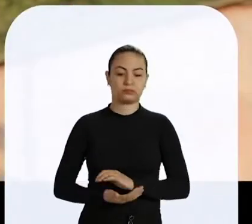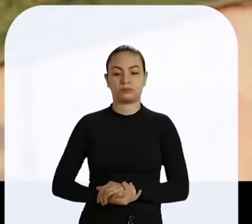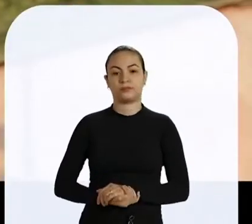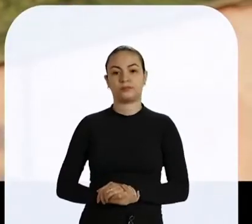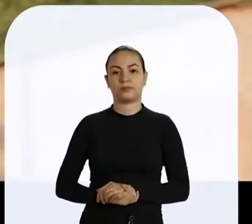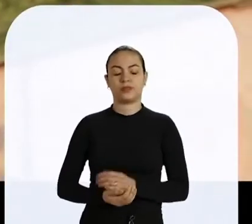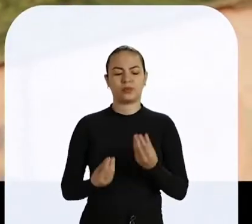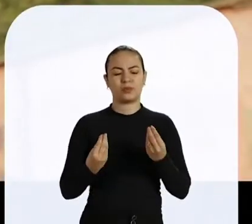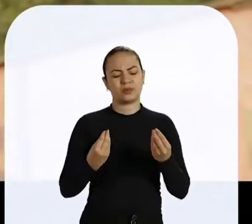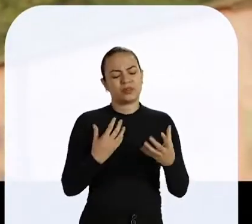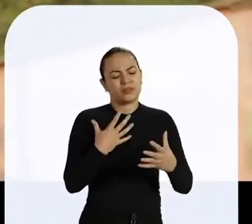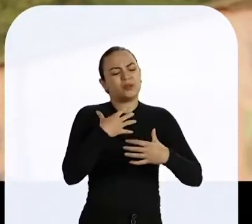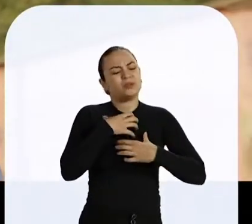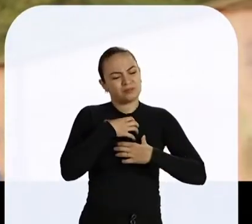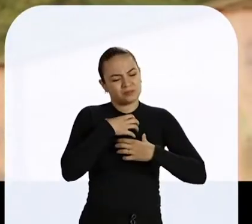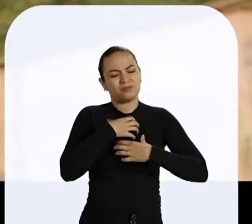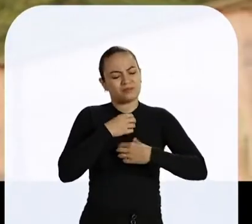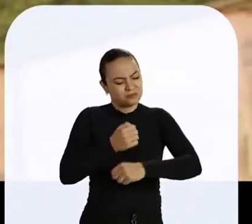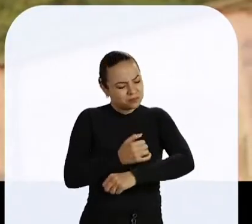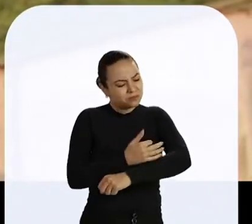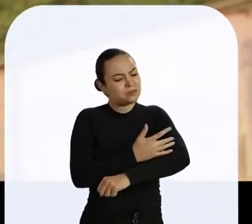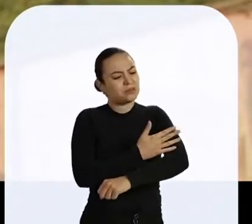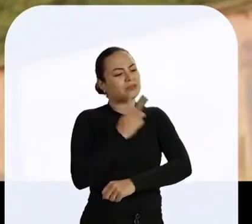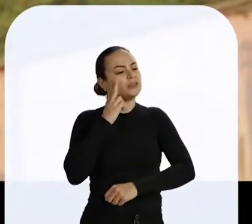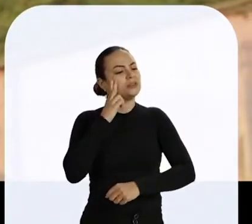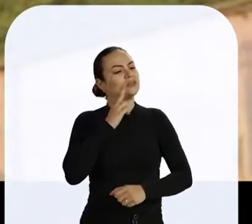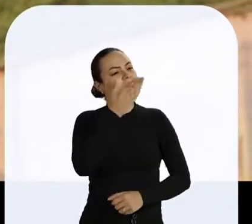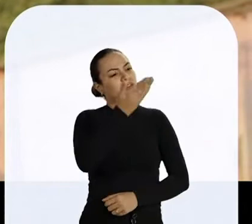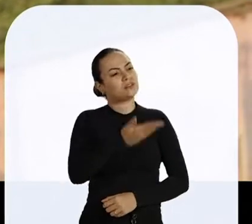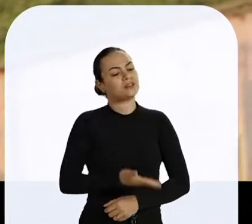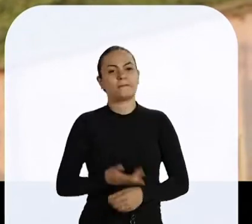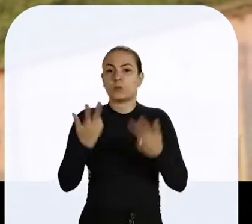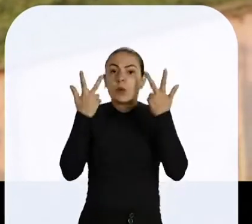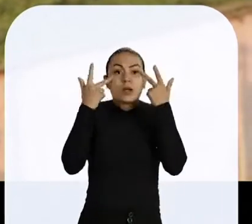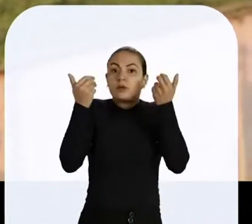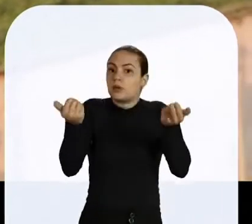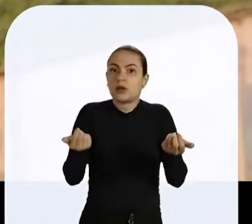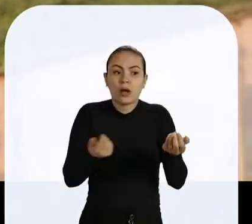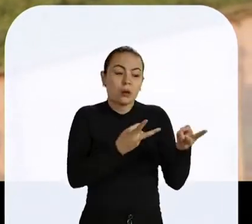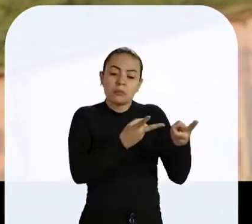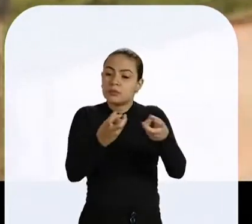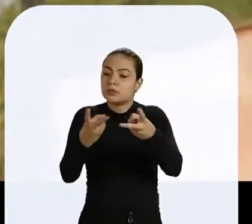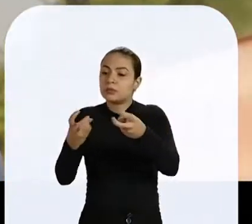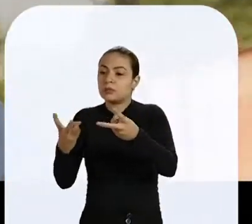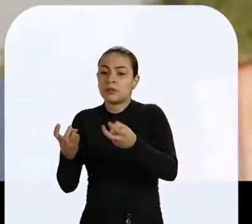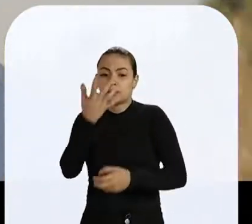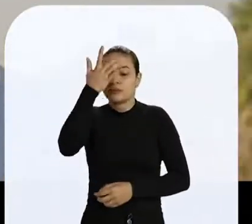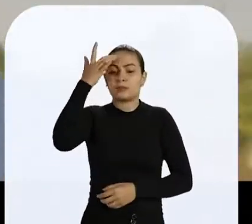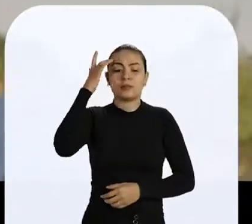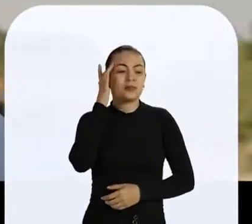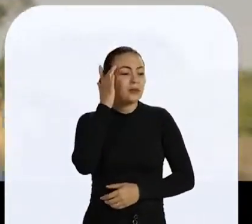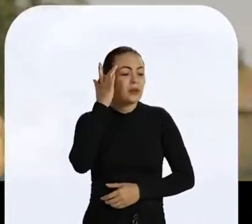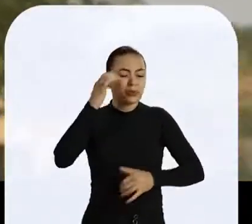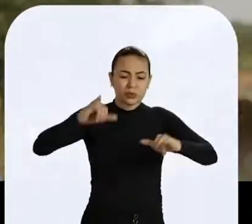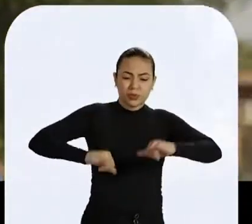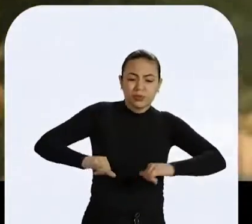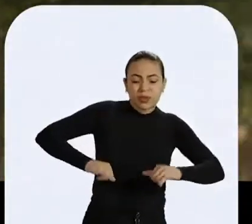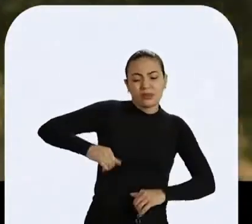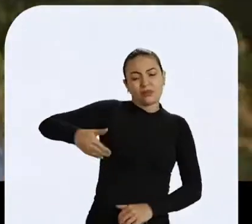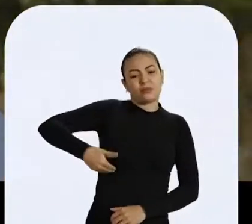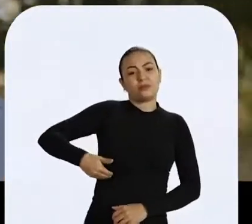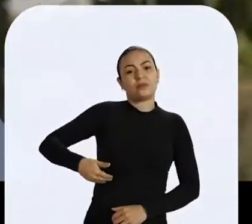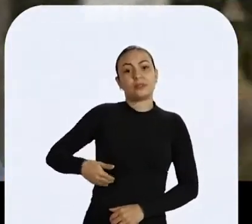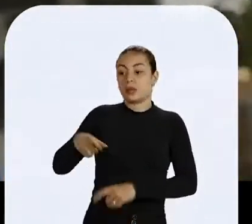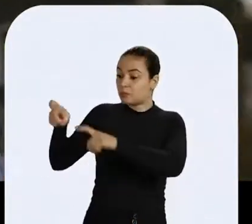Quem não se sensibiliza com uma história dessas? Não é natural ver um irmão vivendo nessa situação. Temos uma agricultura